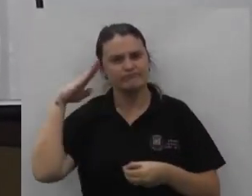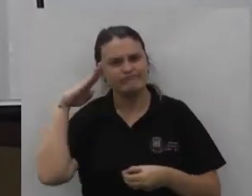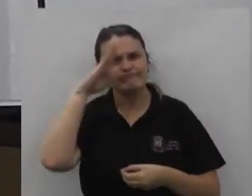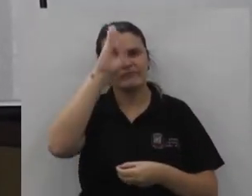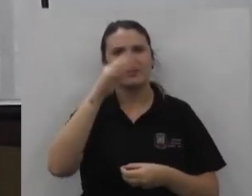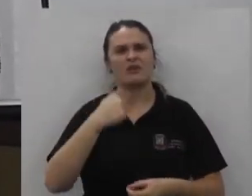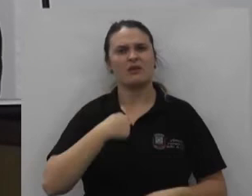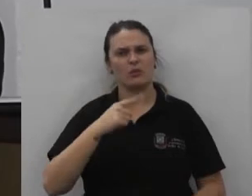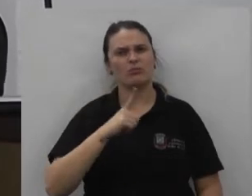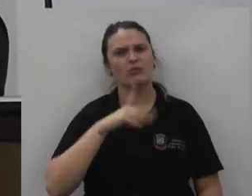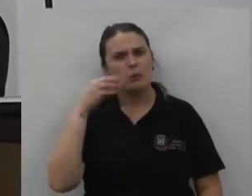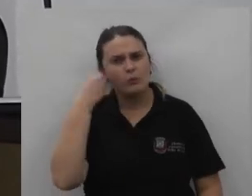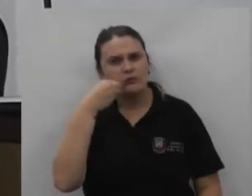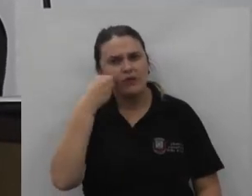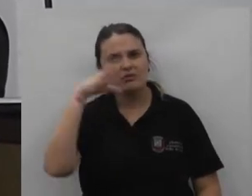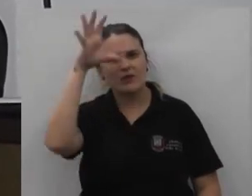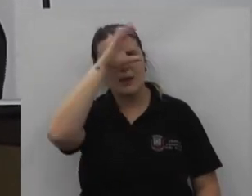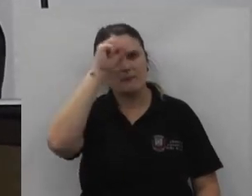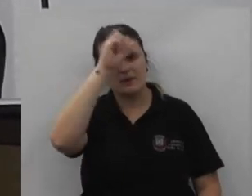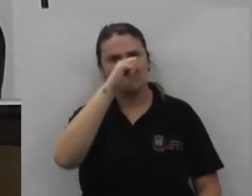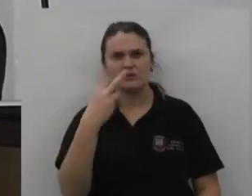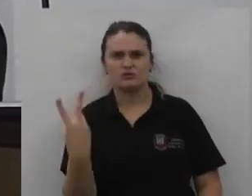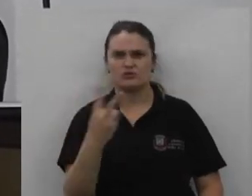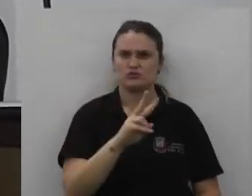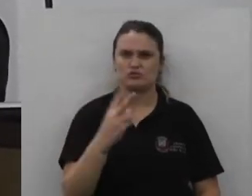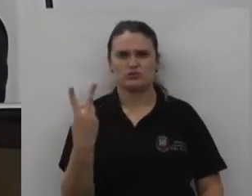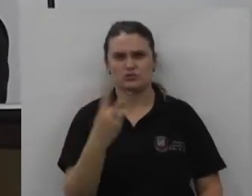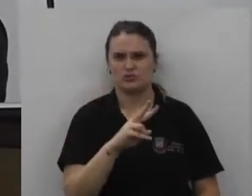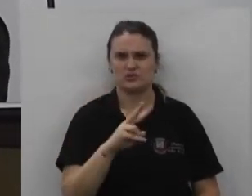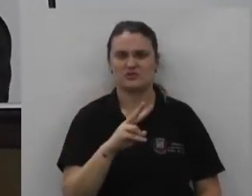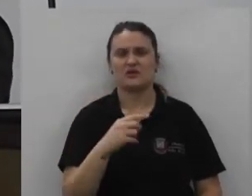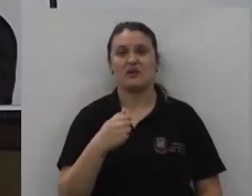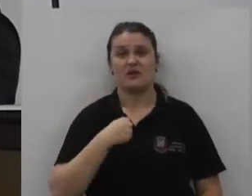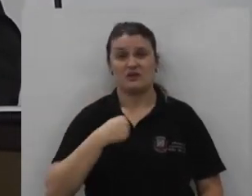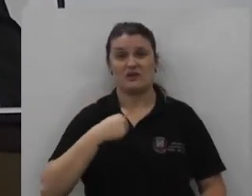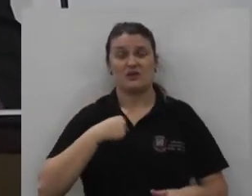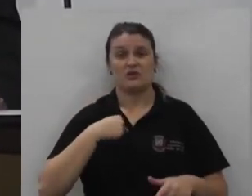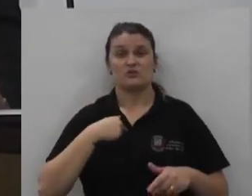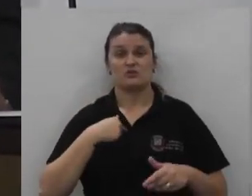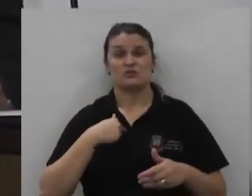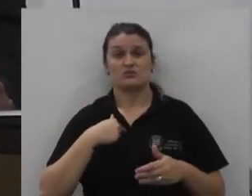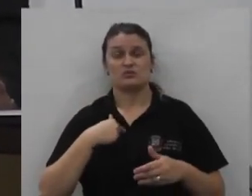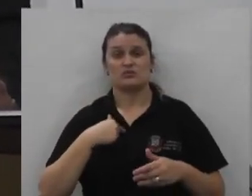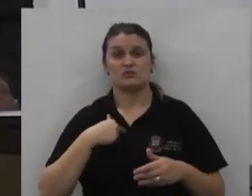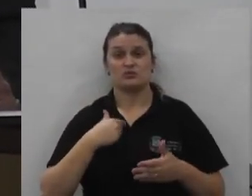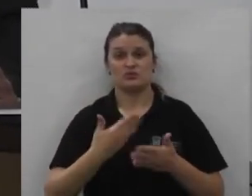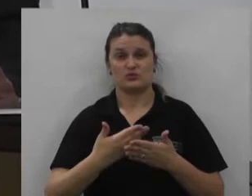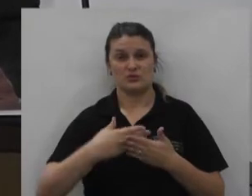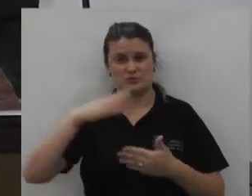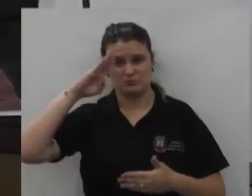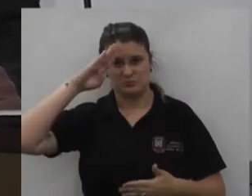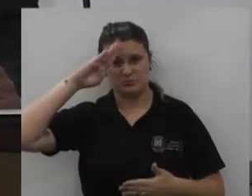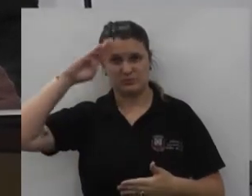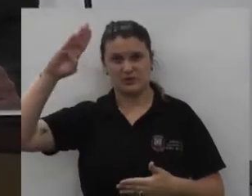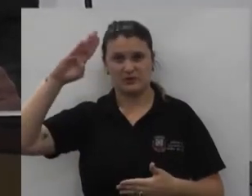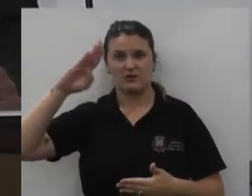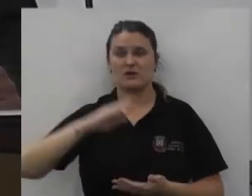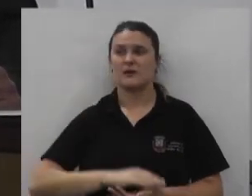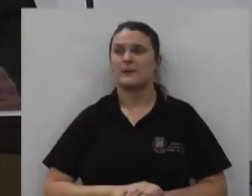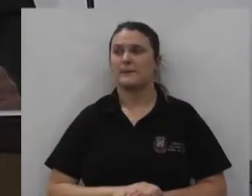eu tive a oportunidade de aprender as duas histórias quando fui militar eu estou falando senhor presidente